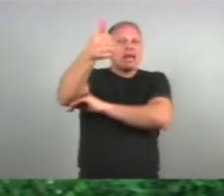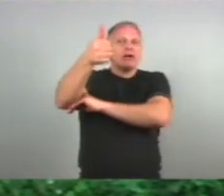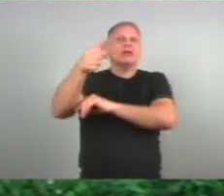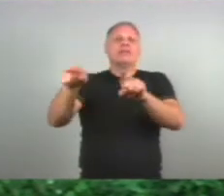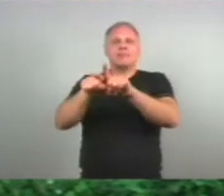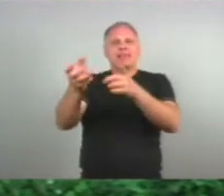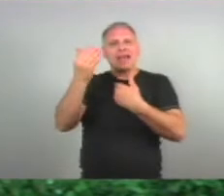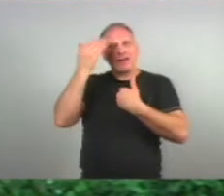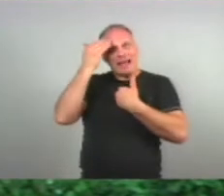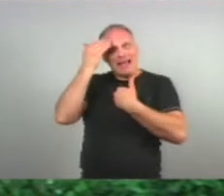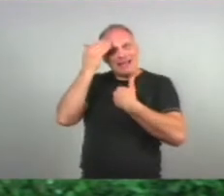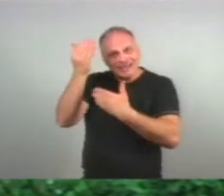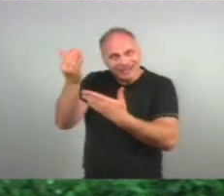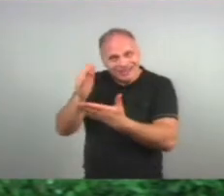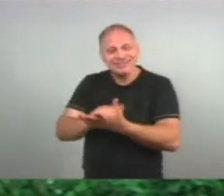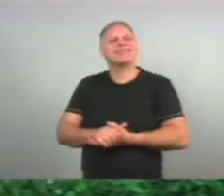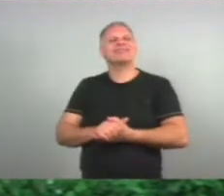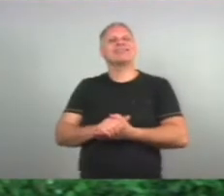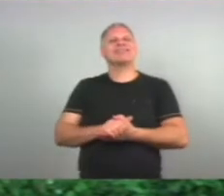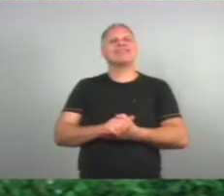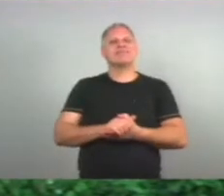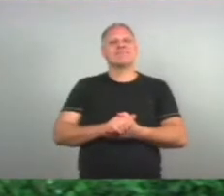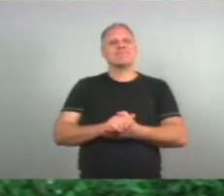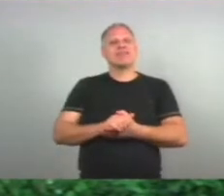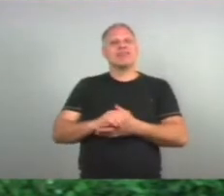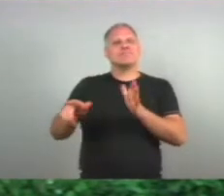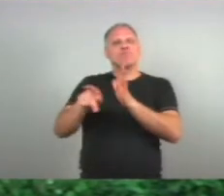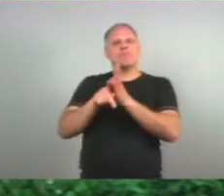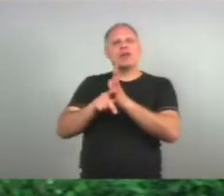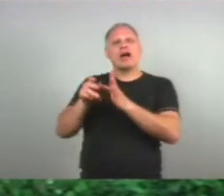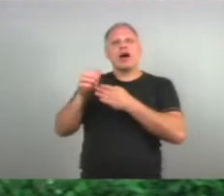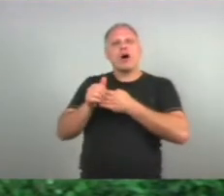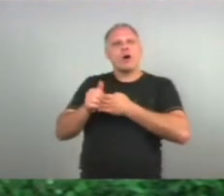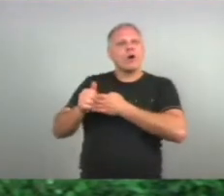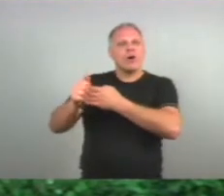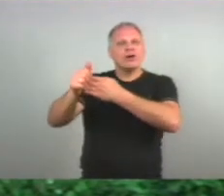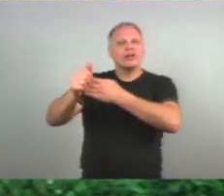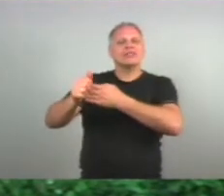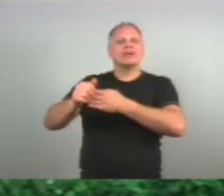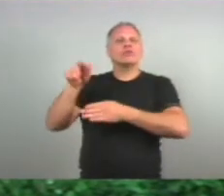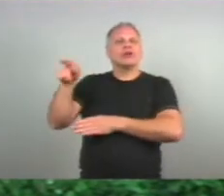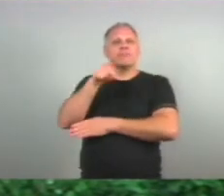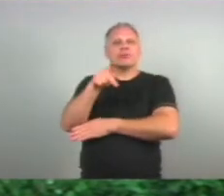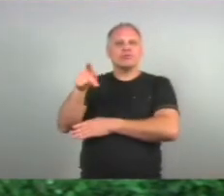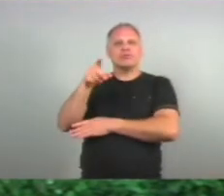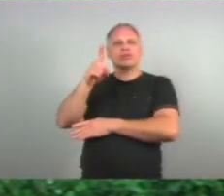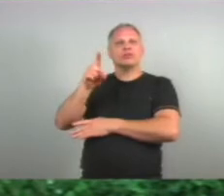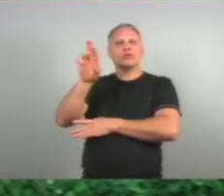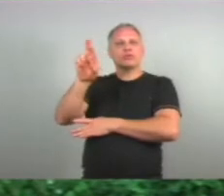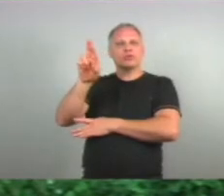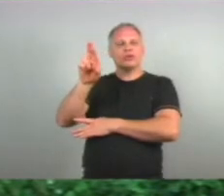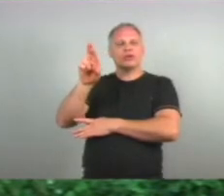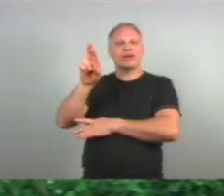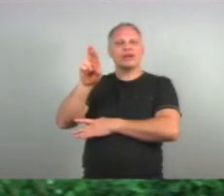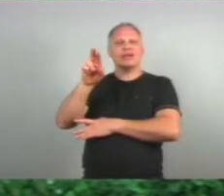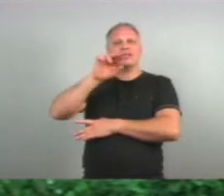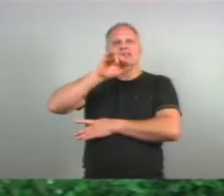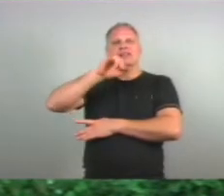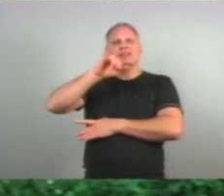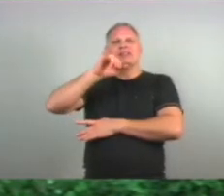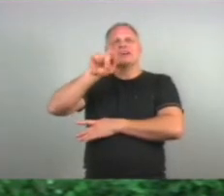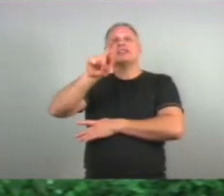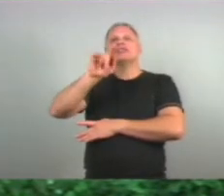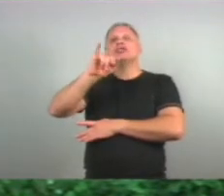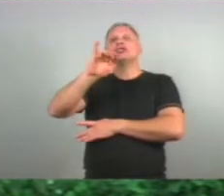Queria agradecer A minha orientadora A doutora A professora Doutora Giane